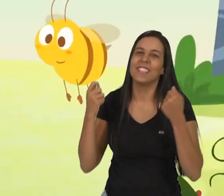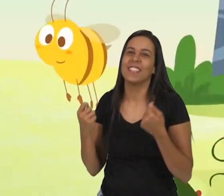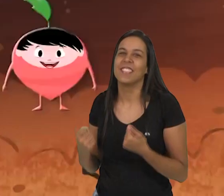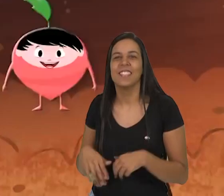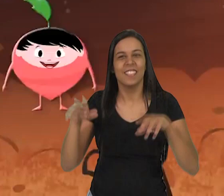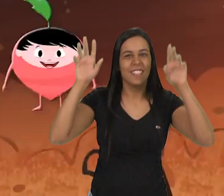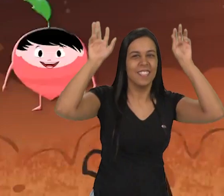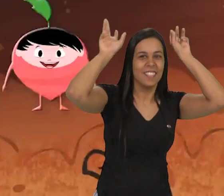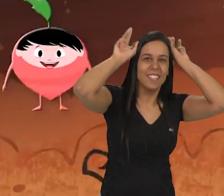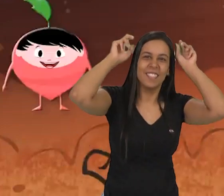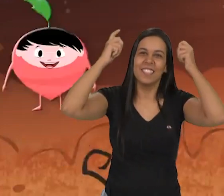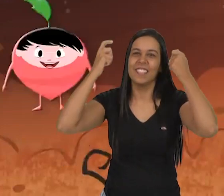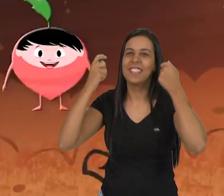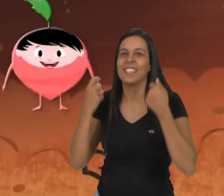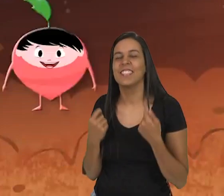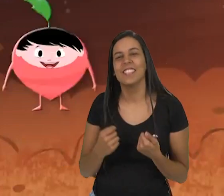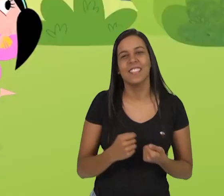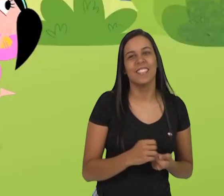show da Luna